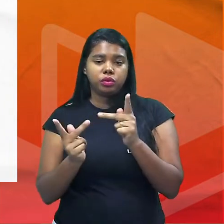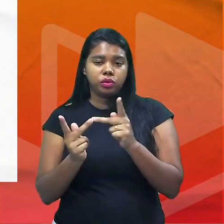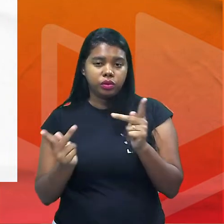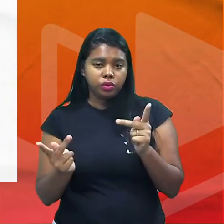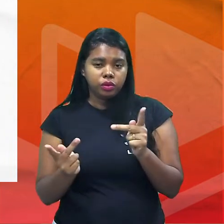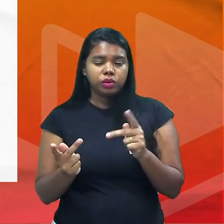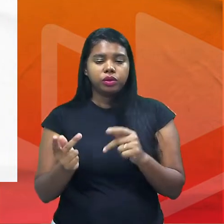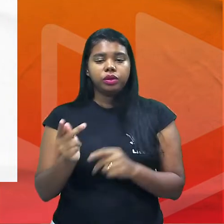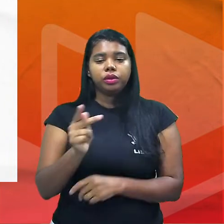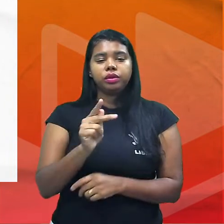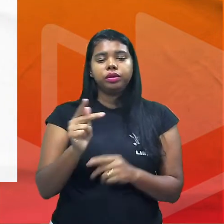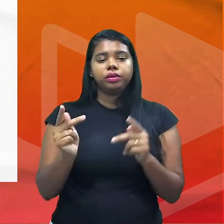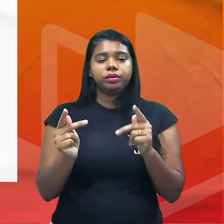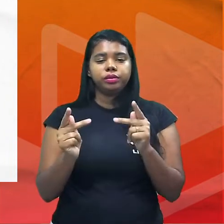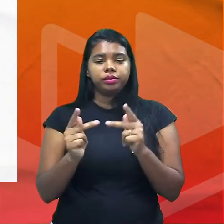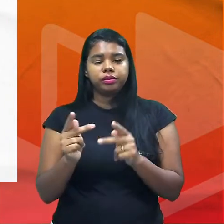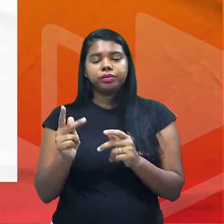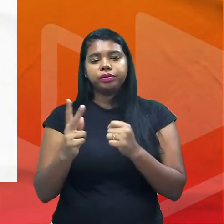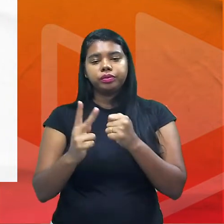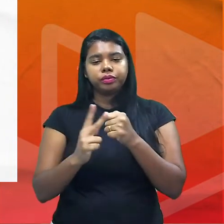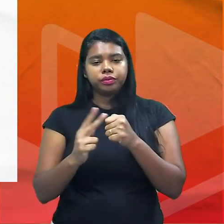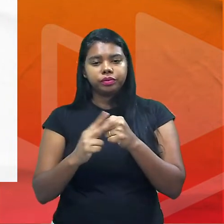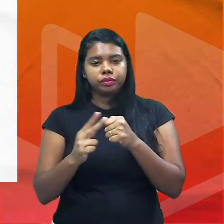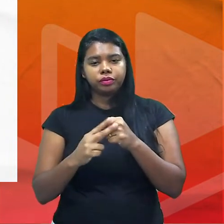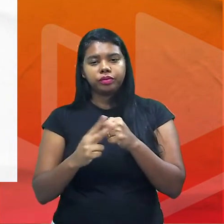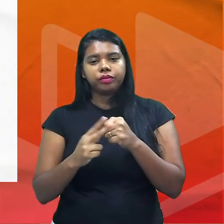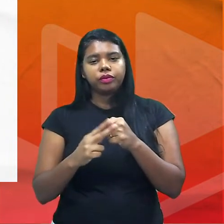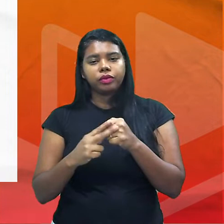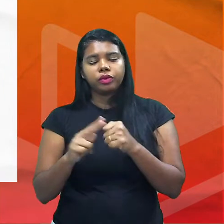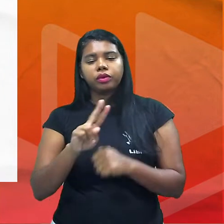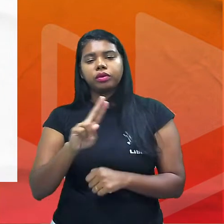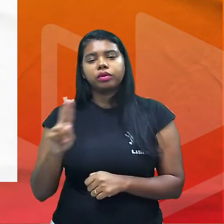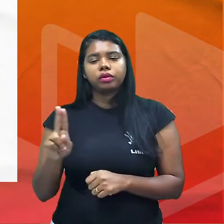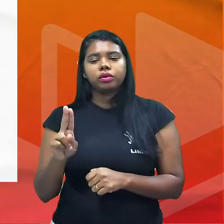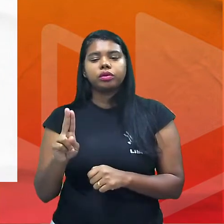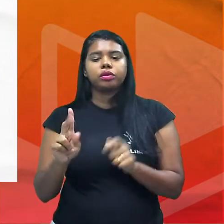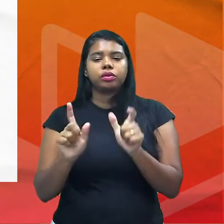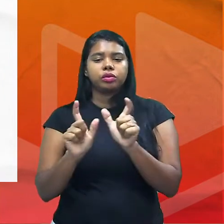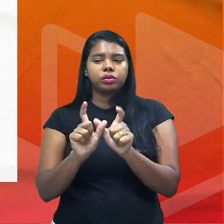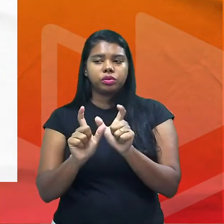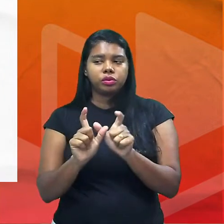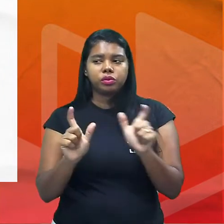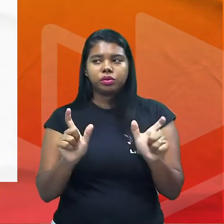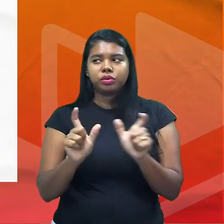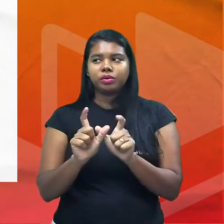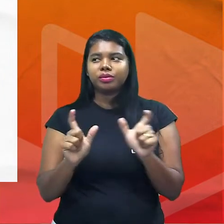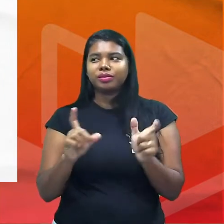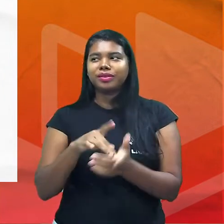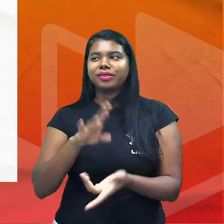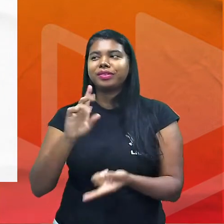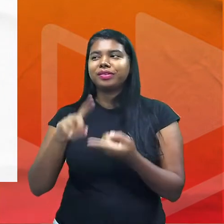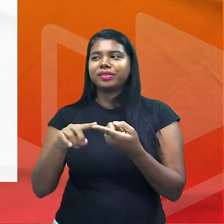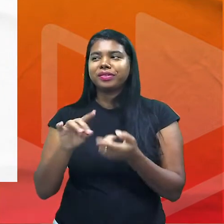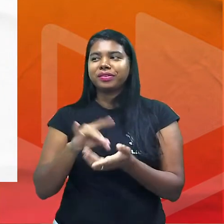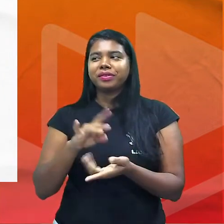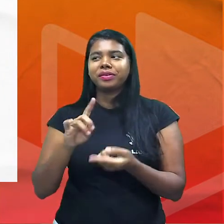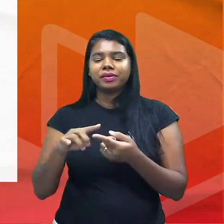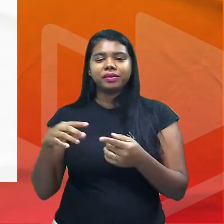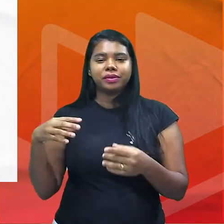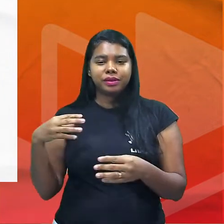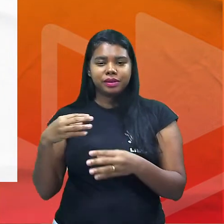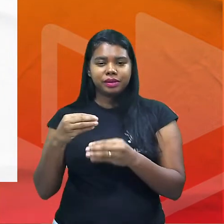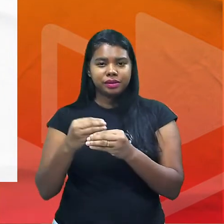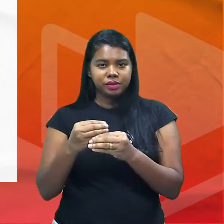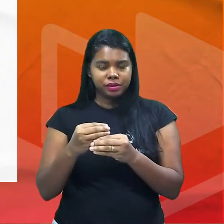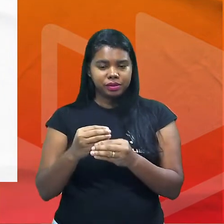não é? através de sinônimos também mas existe a coesão sequencial a